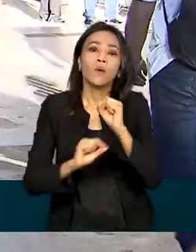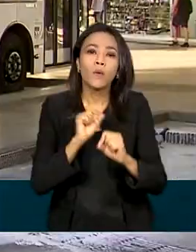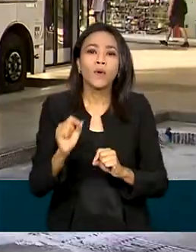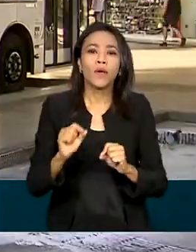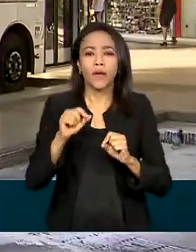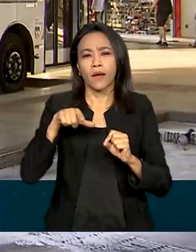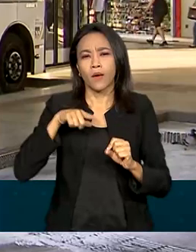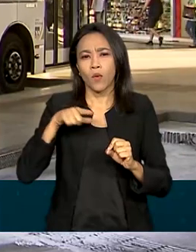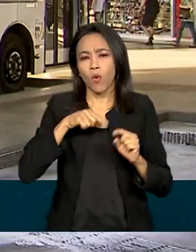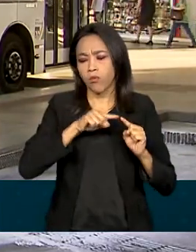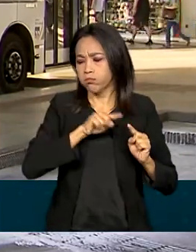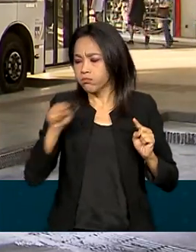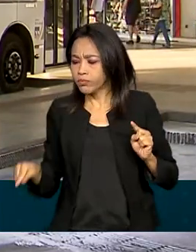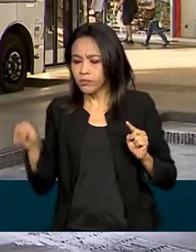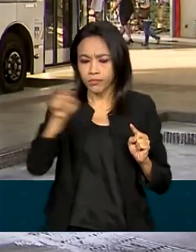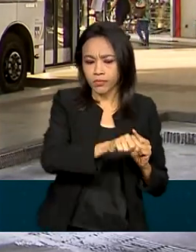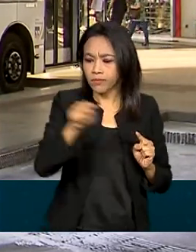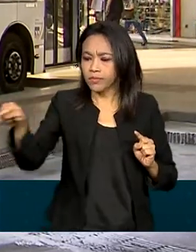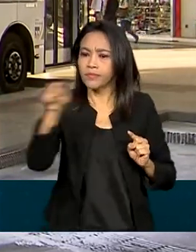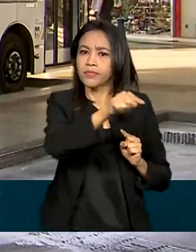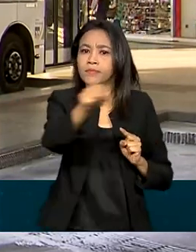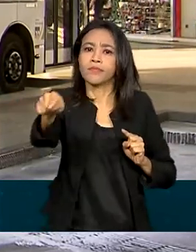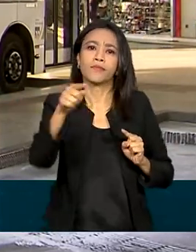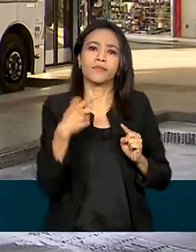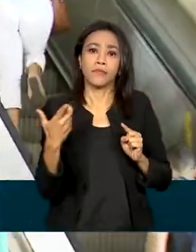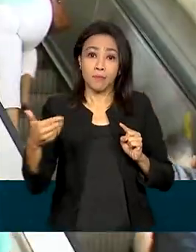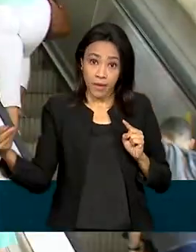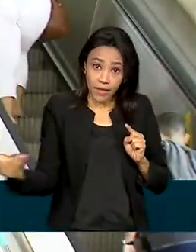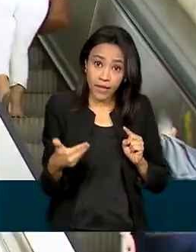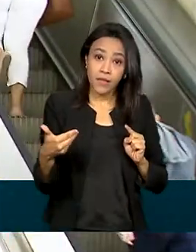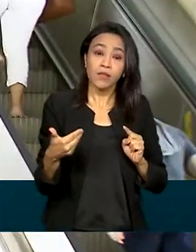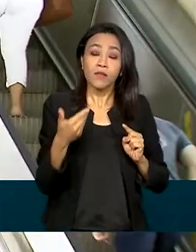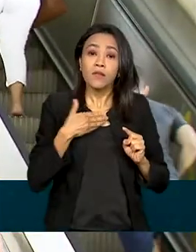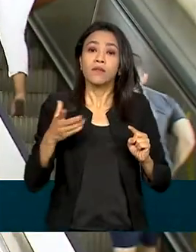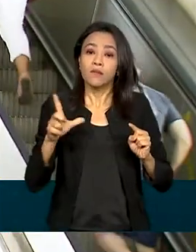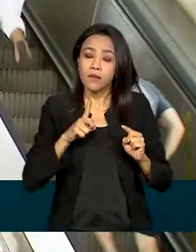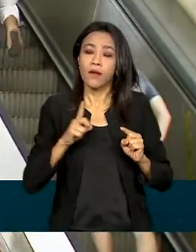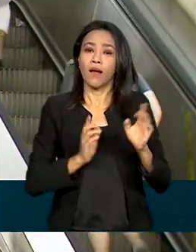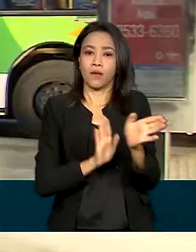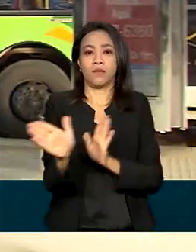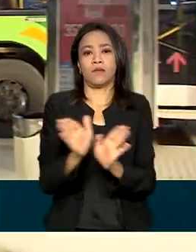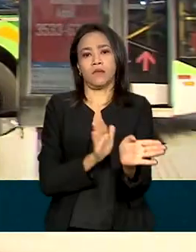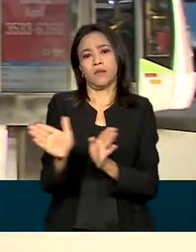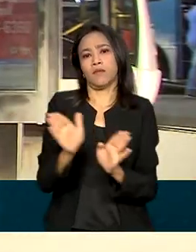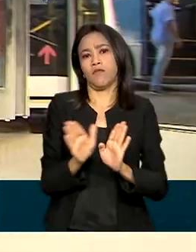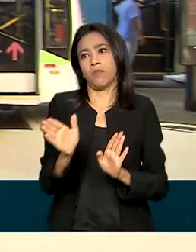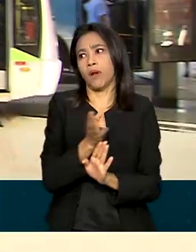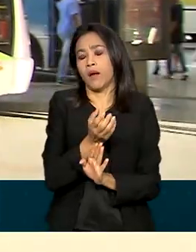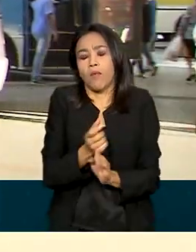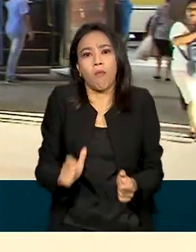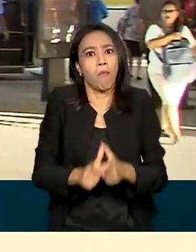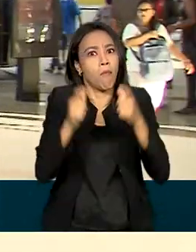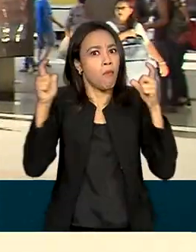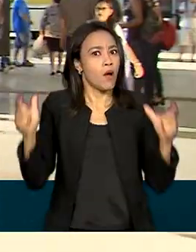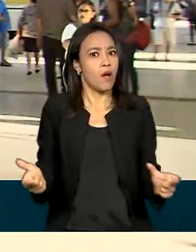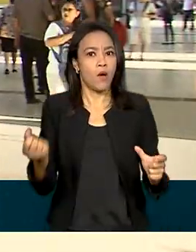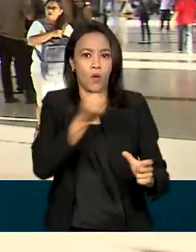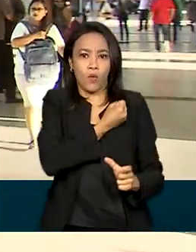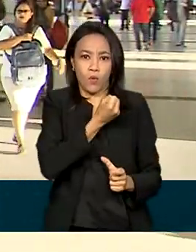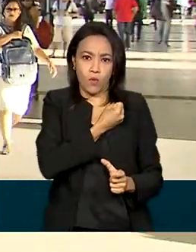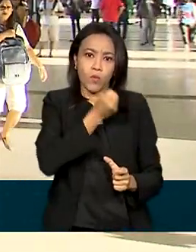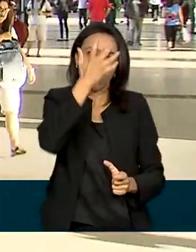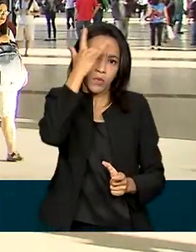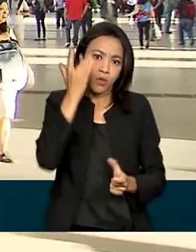modos de deslocamento, de forma a tornar esse serviço acessível ao maior número de pessoas. A outra